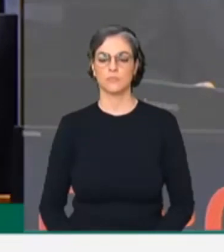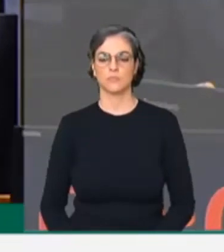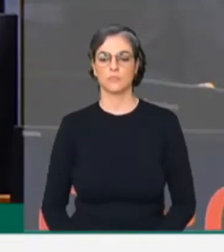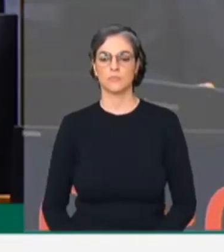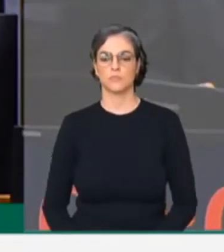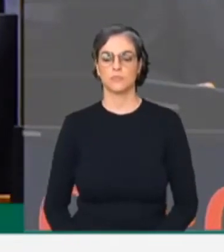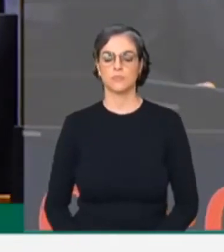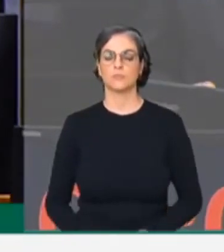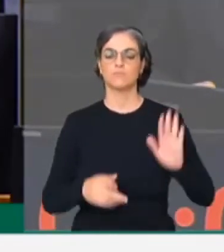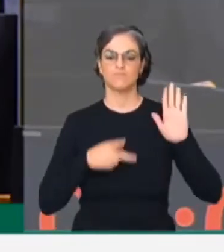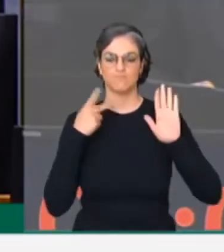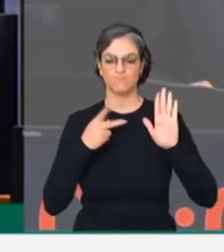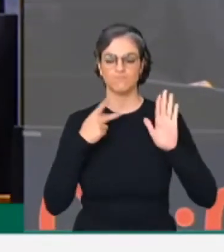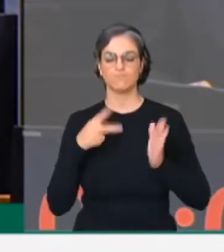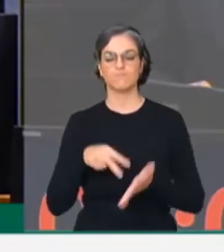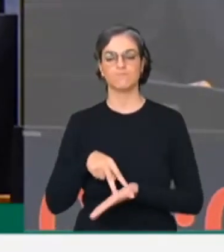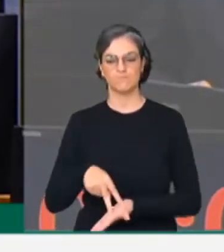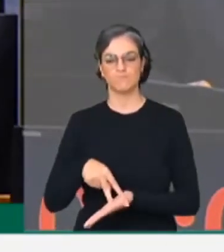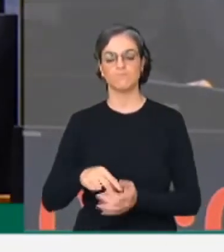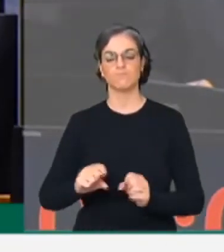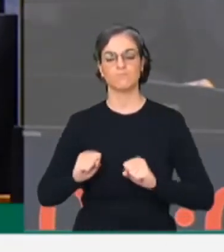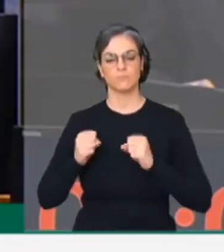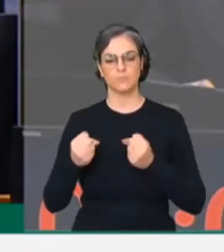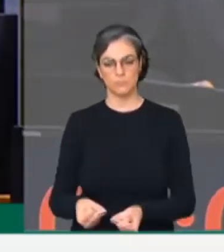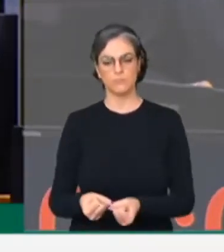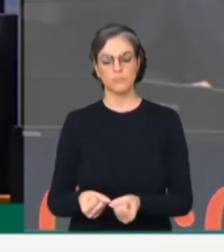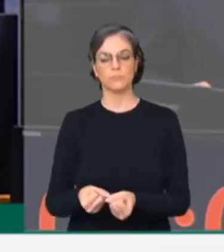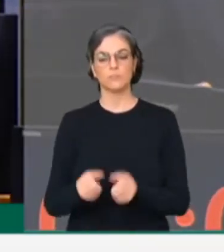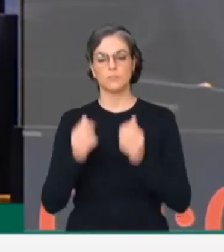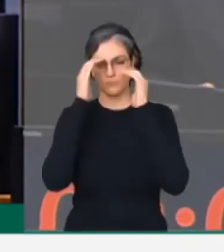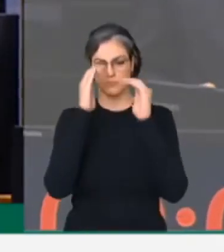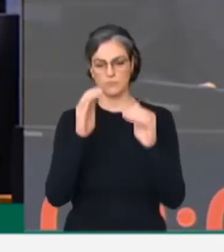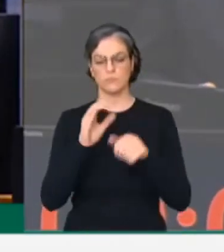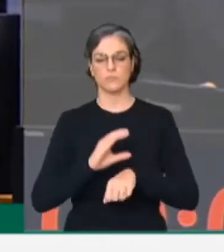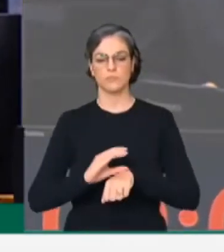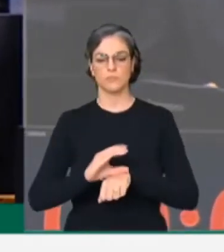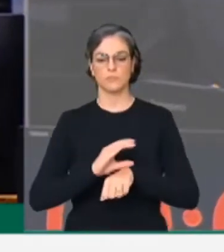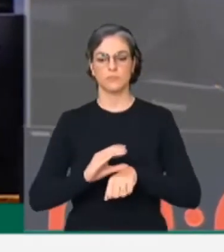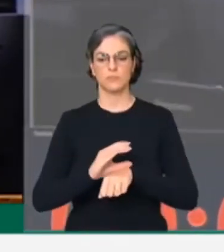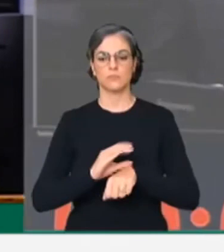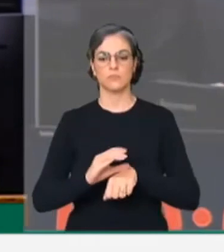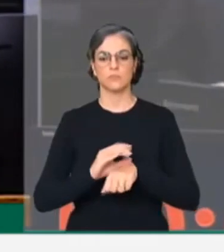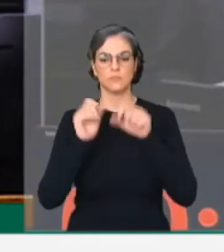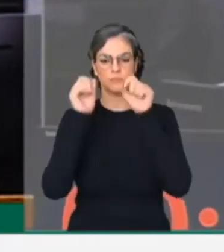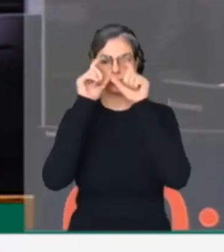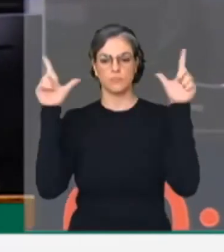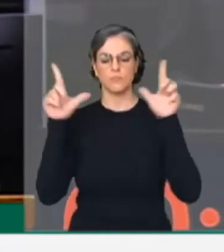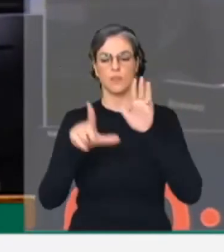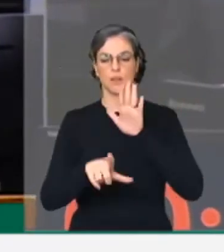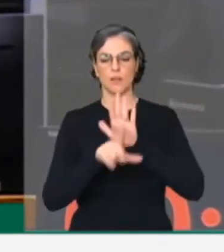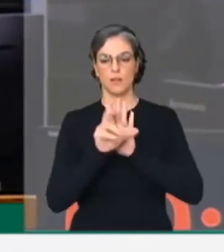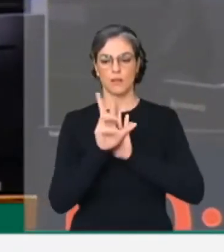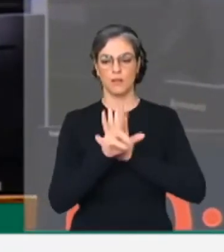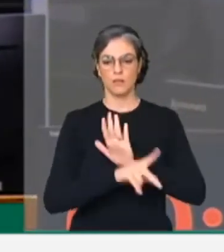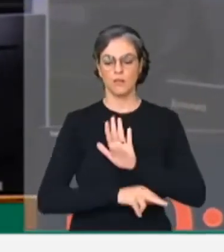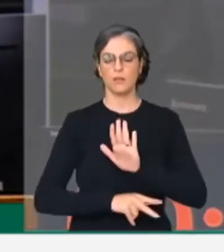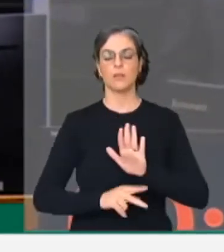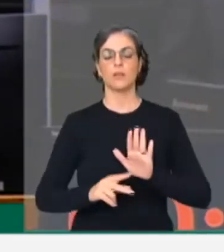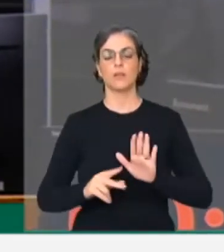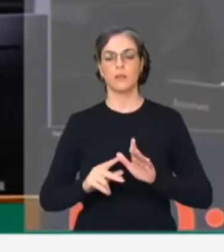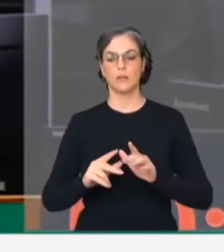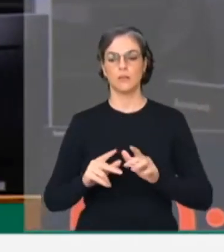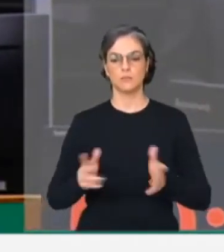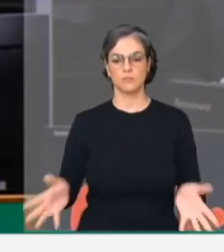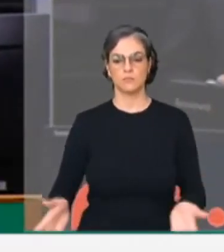Prometo manter, defender e cumprir a Constituição, observar as leis, promover o bem geral do povo brasileiro,